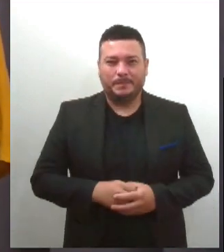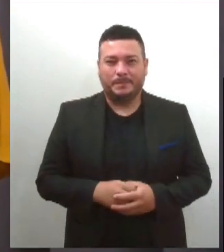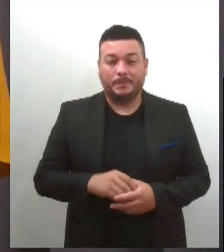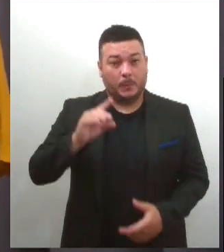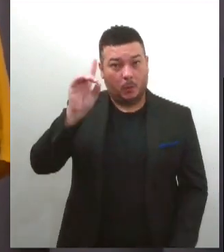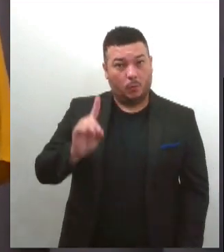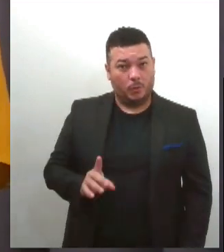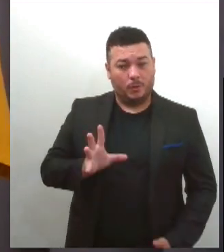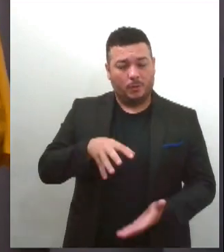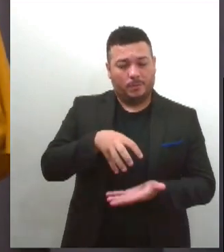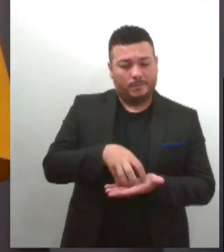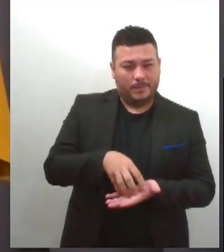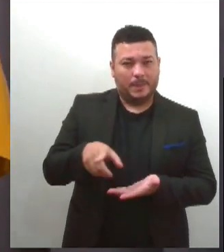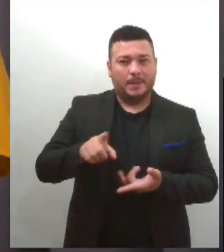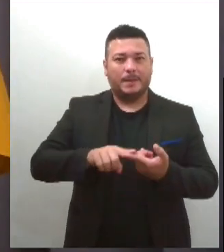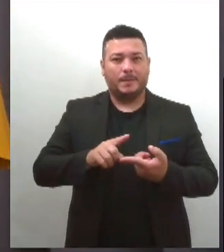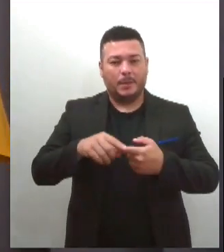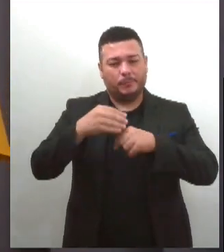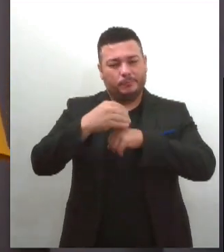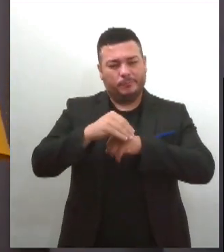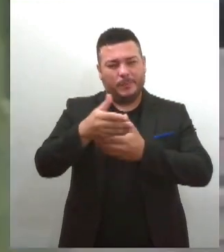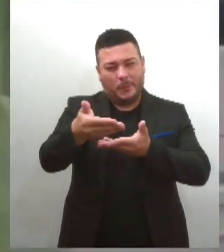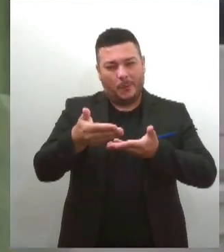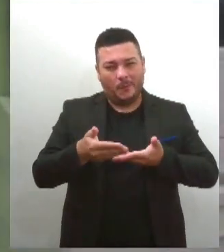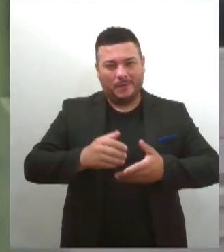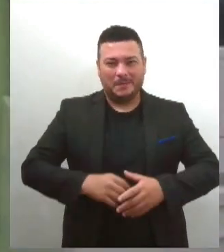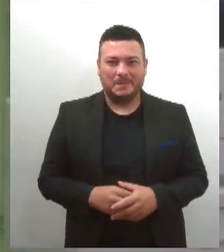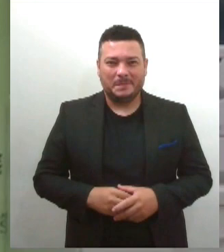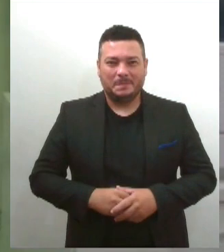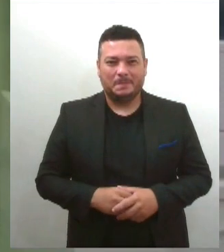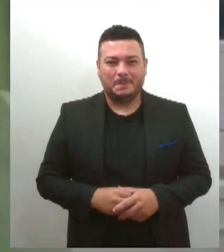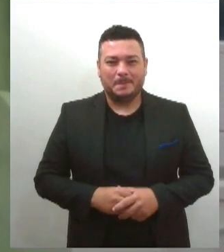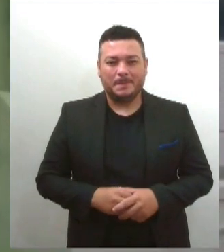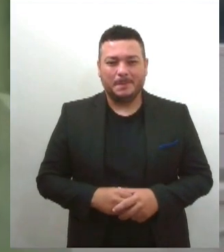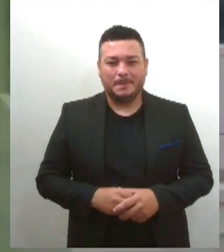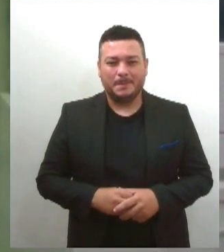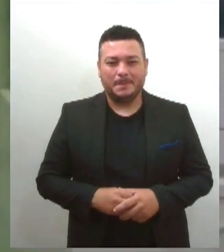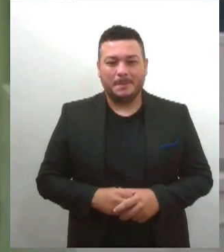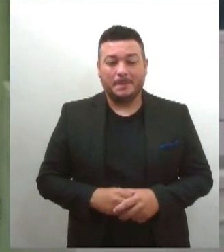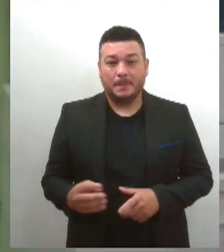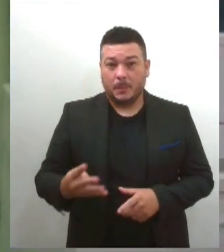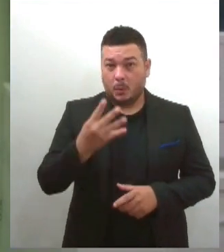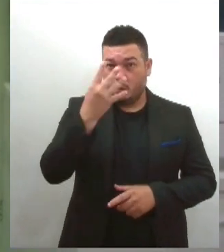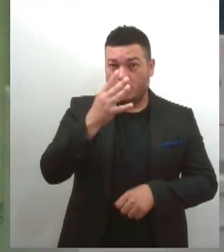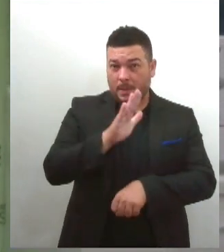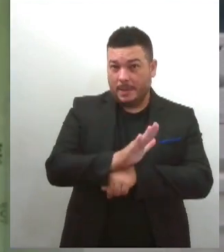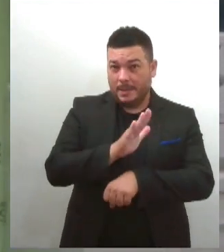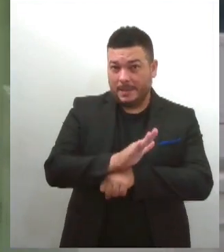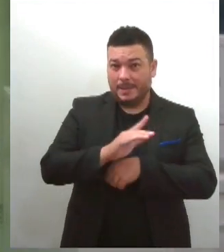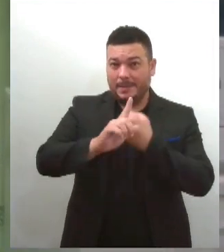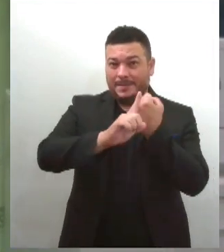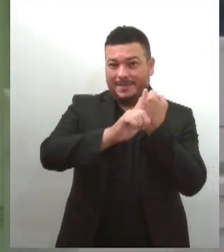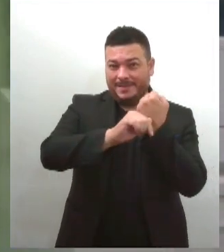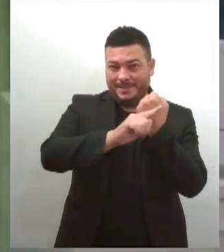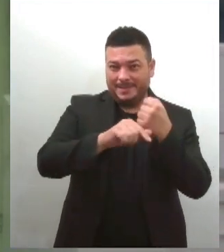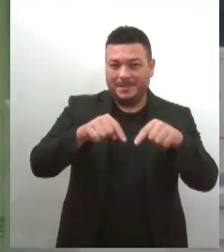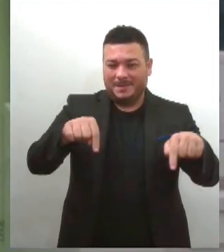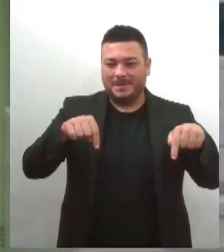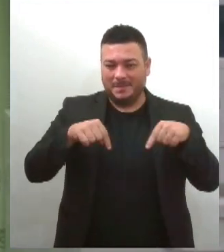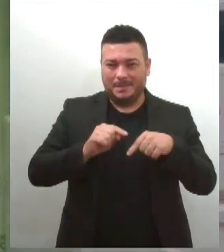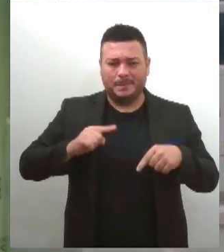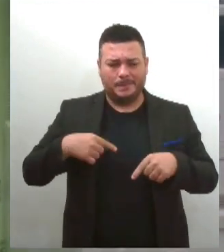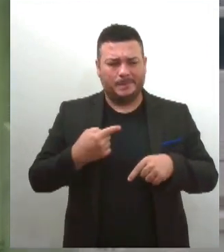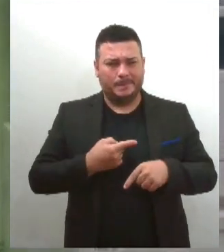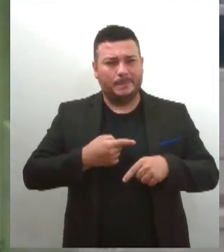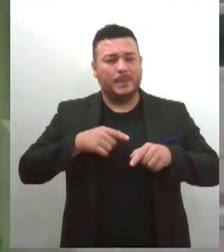Benito Fernandes, faz um convite para a gente. Às 16h, no Parque da Cementeira, nós estaremos aguardando